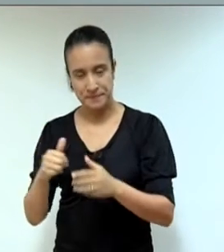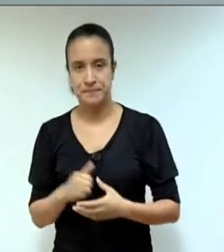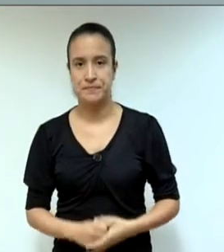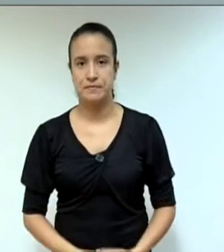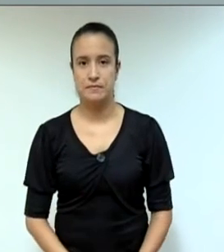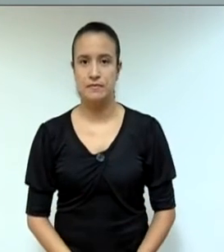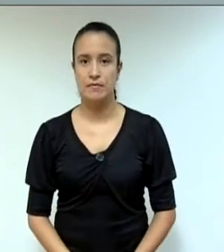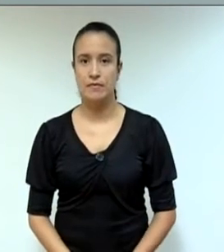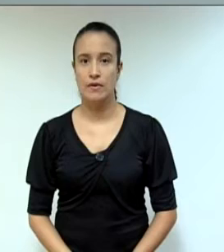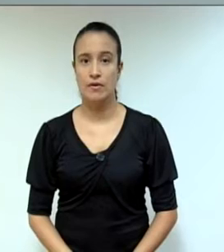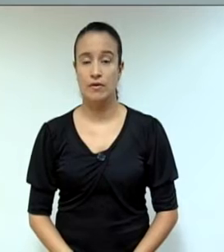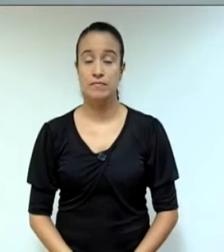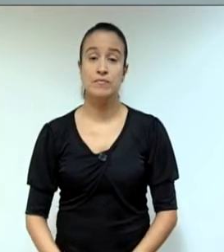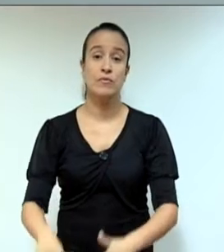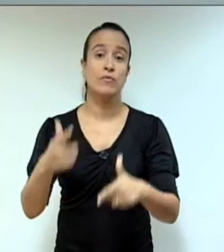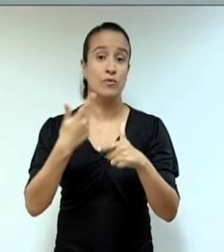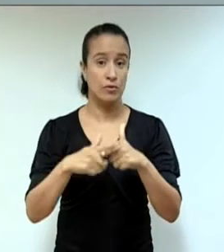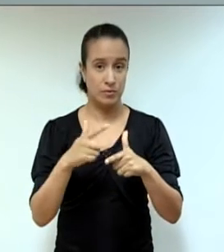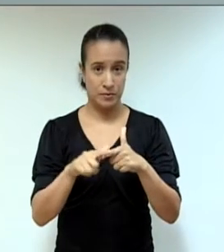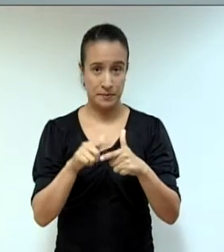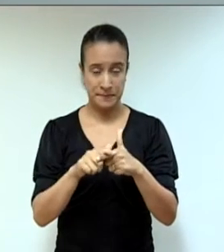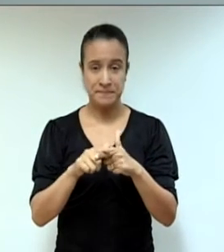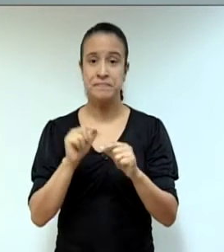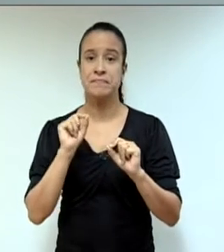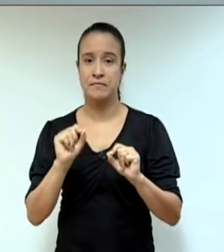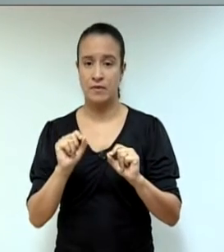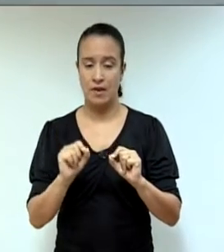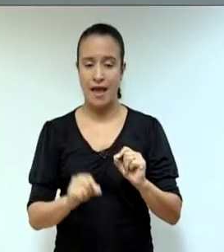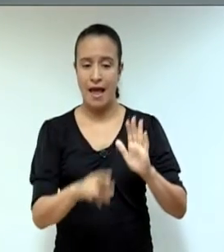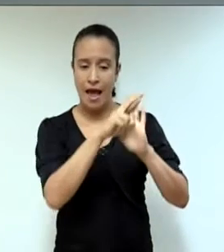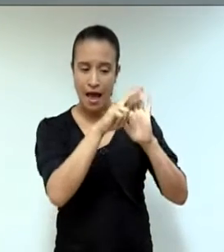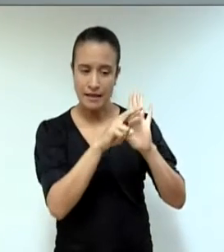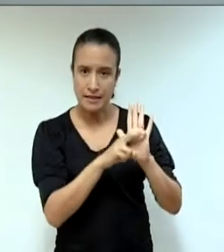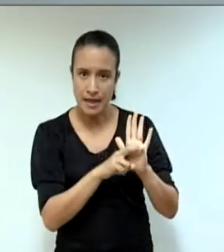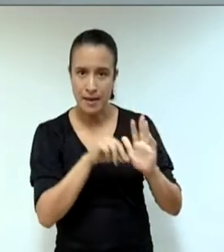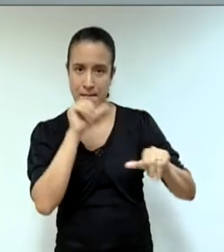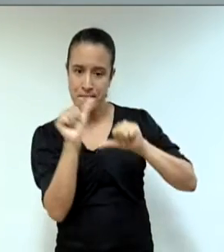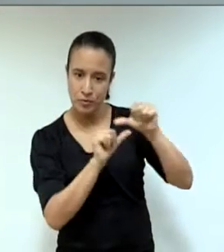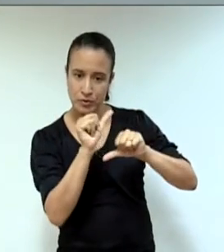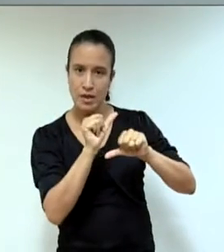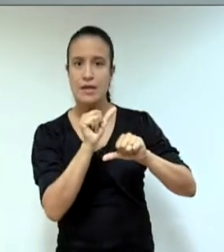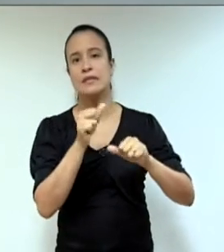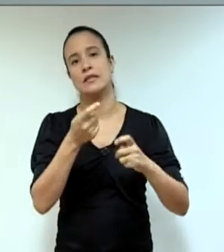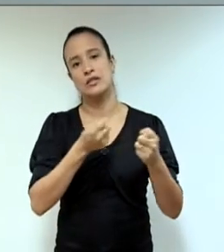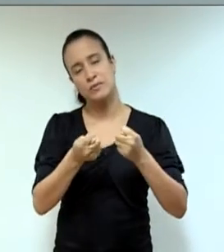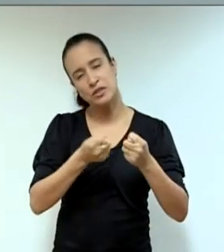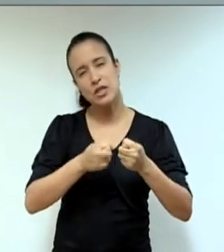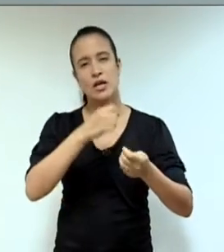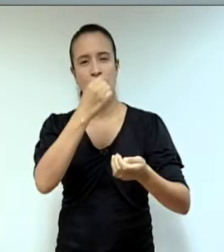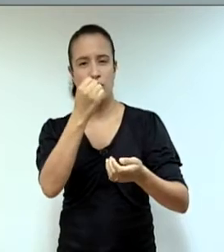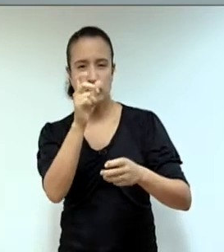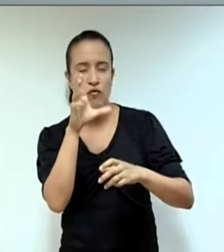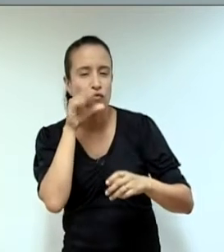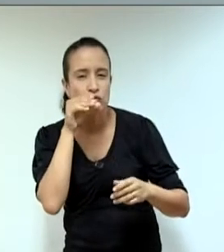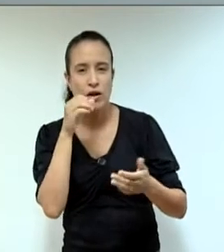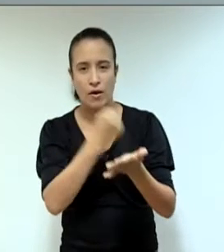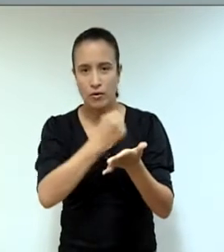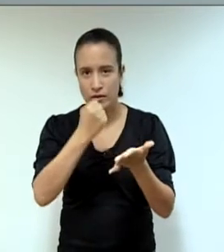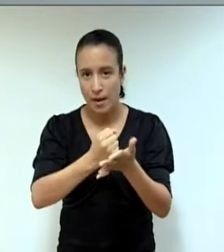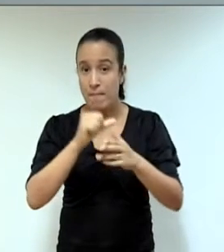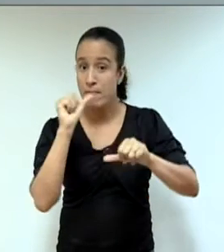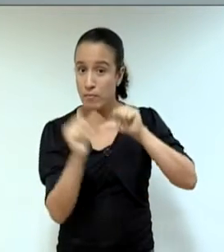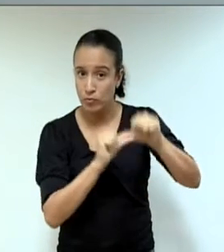O único problema é que a reforma administrativa foi elaborada para trimitar na Câmara Municipal em conjunto com o projeto que regulamentava a Procuradoria